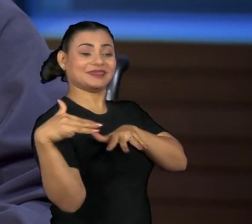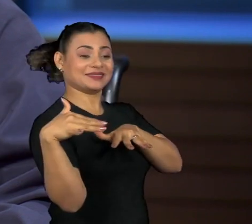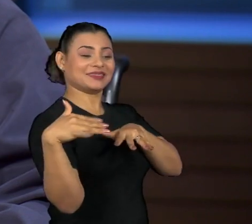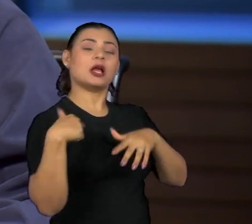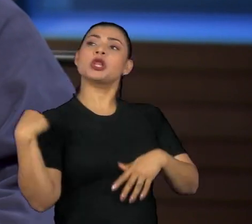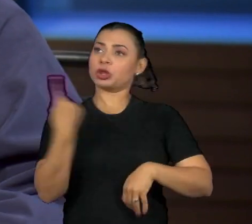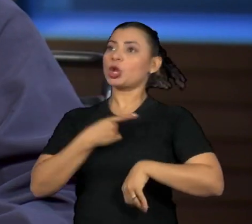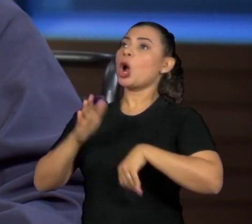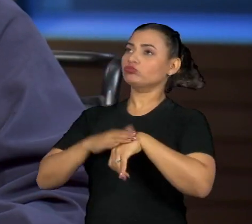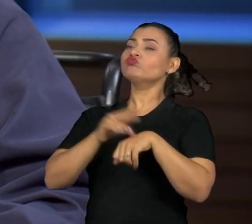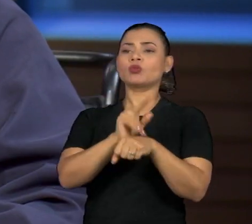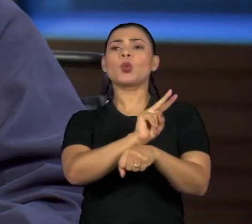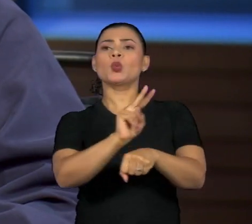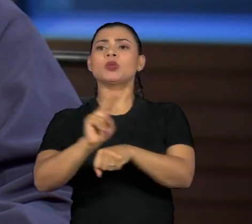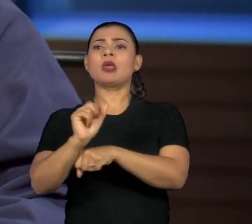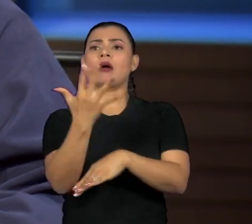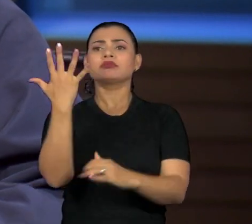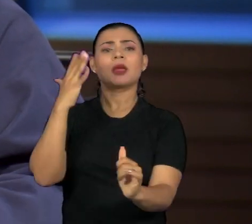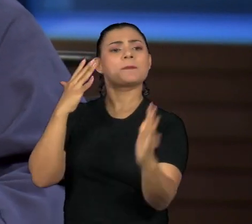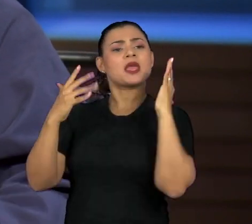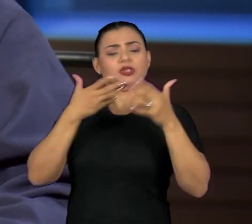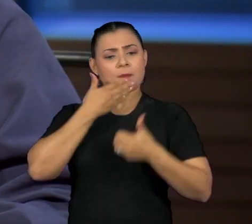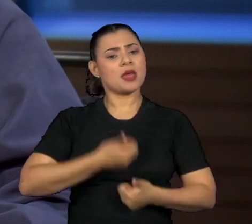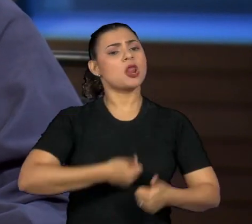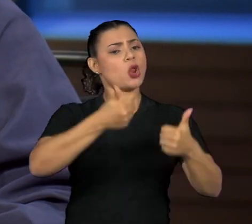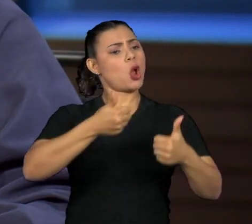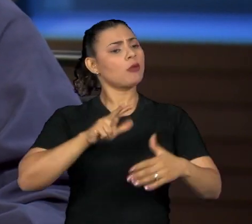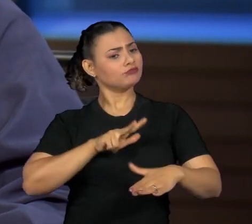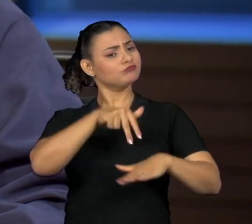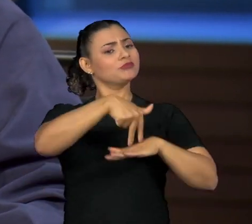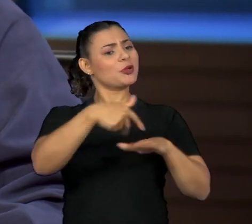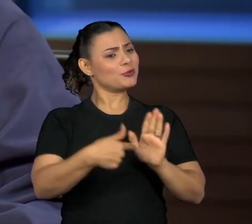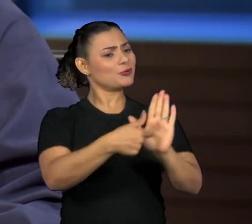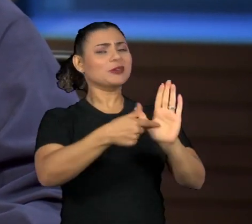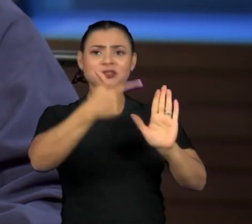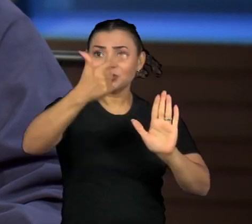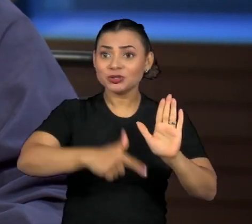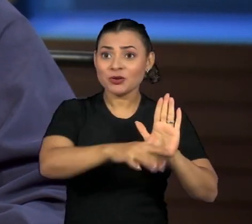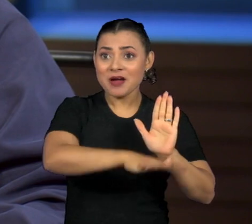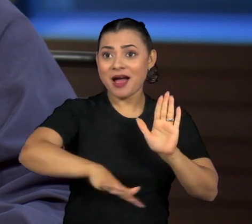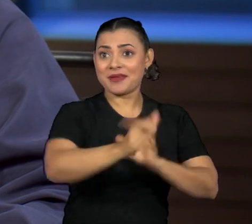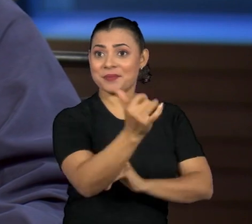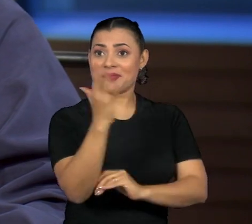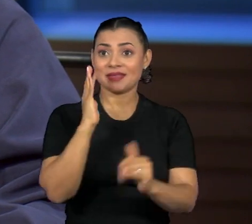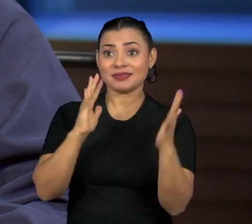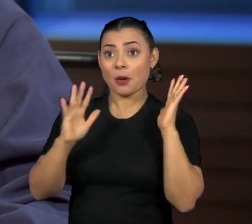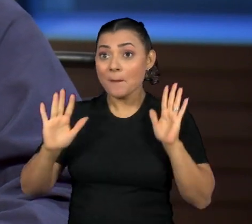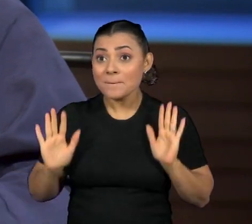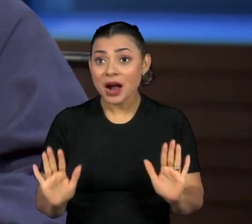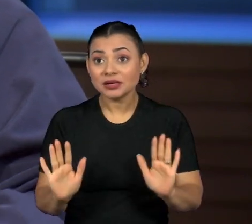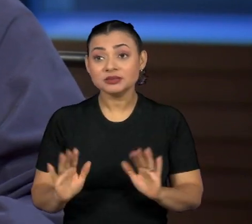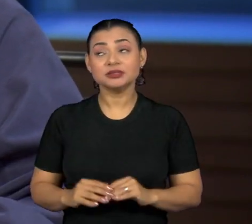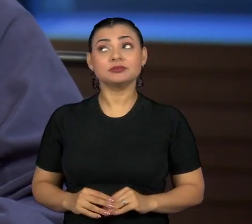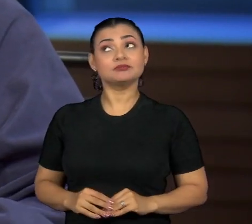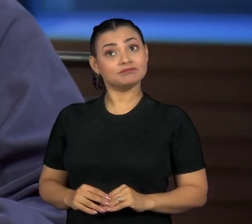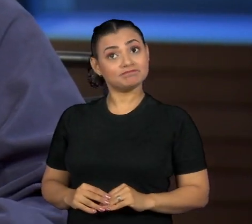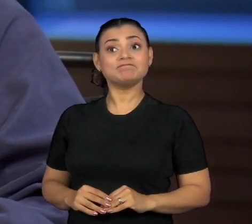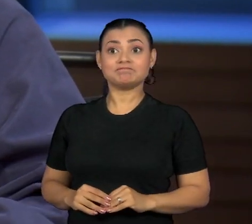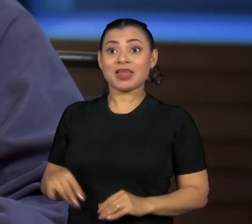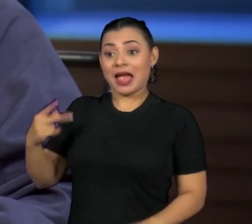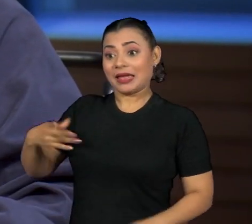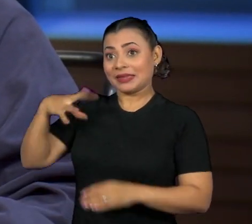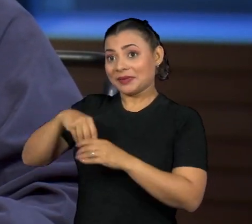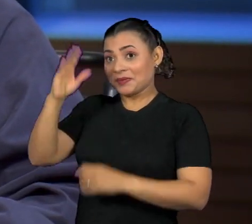temos um cuidado melhor, tendo esse protagonismo novamente na área ambiental. E, no entanto, aqui